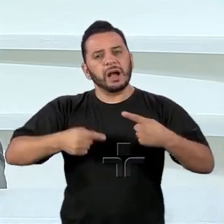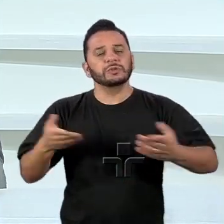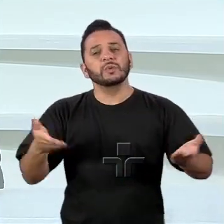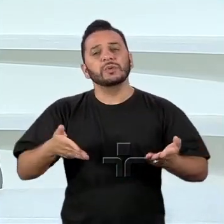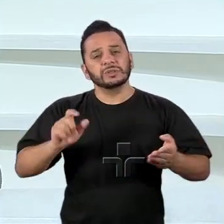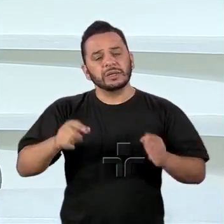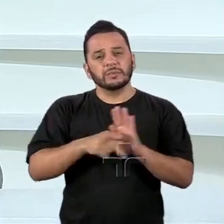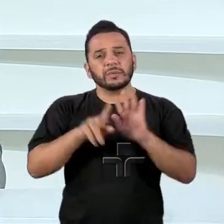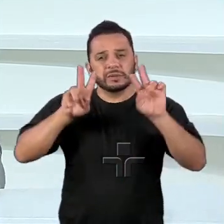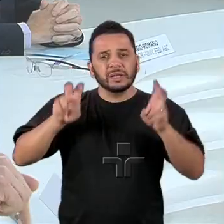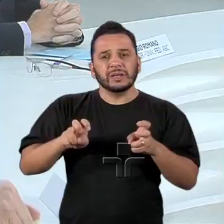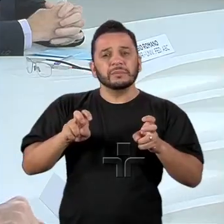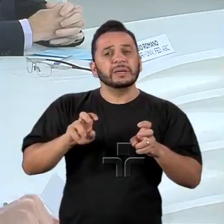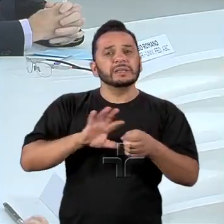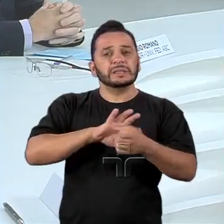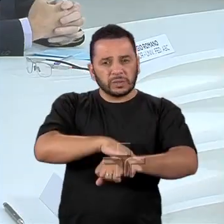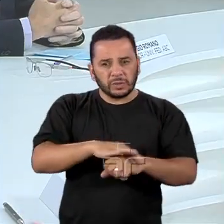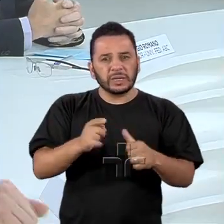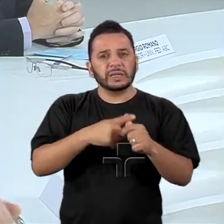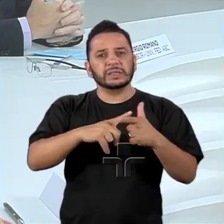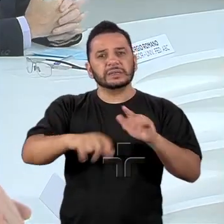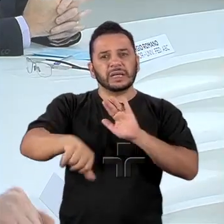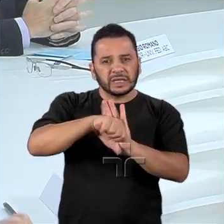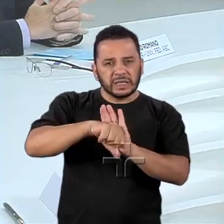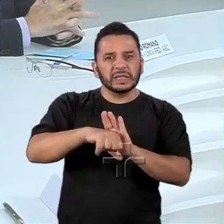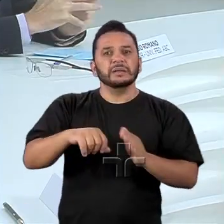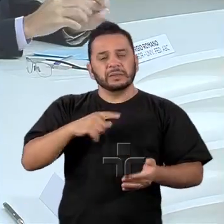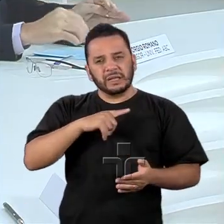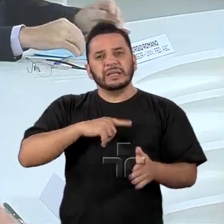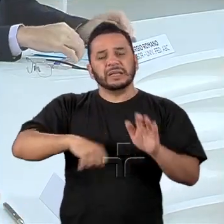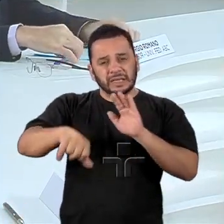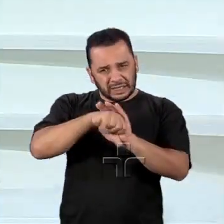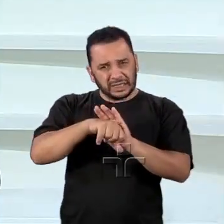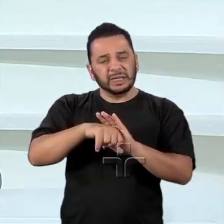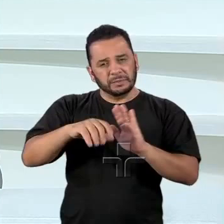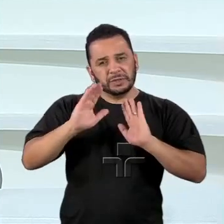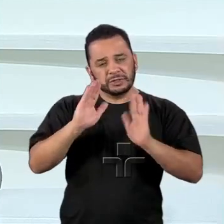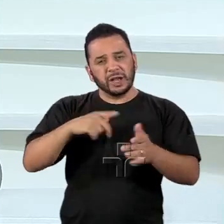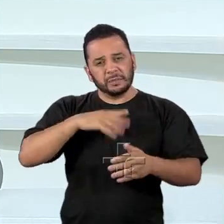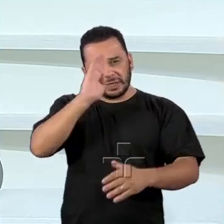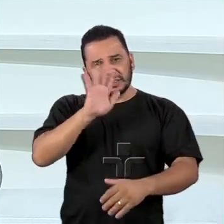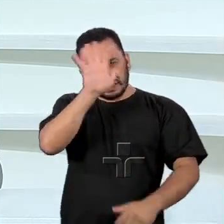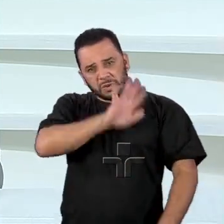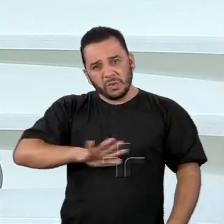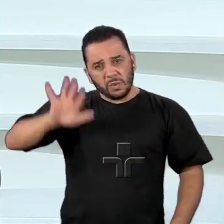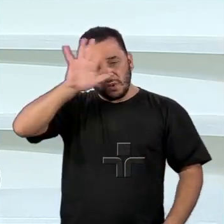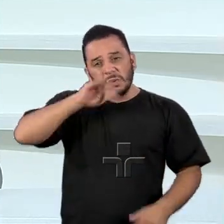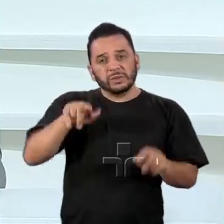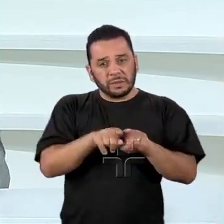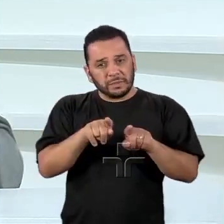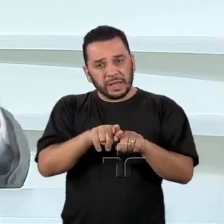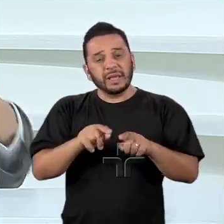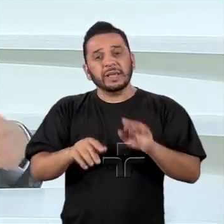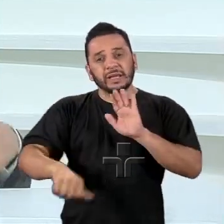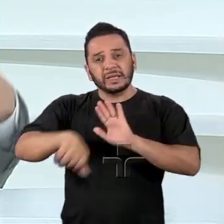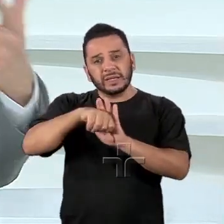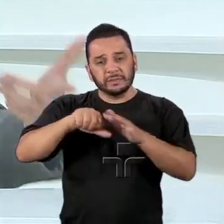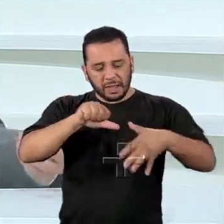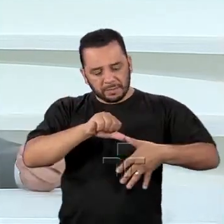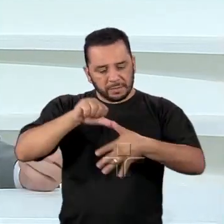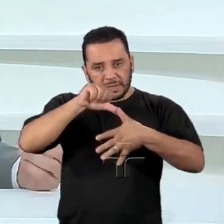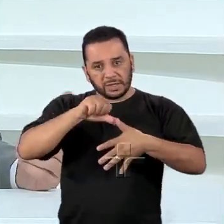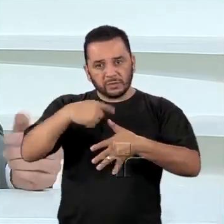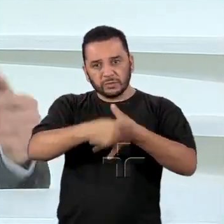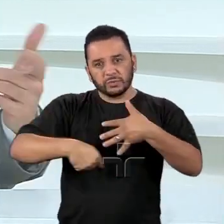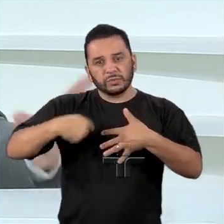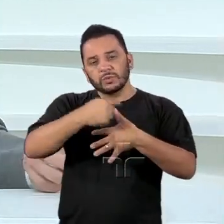que é o tema da segurança, da criminalidade, do crime transnacional, do crime que usa a América do Sul como uma plataforma de